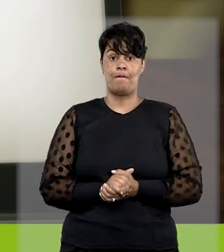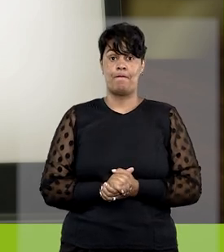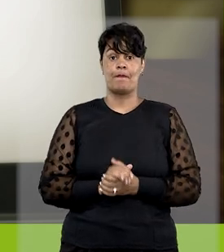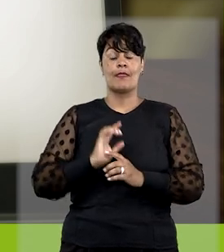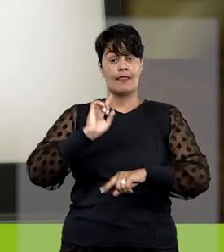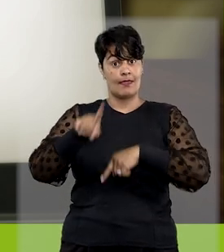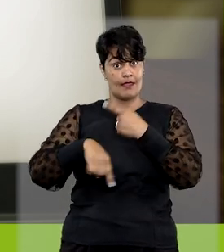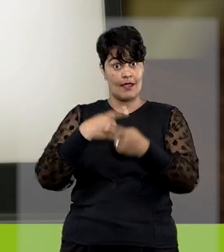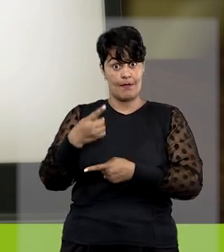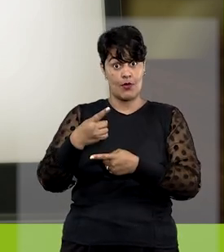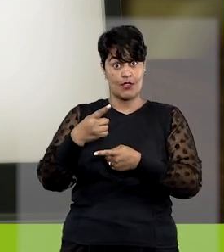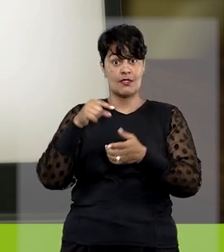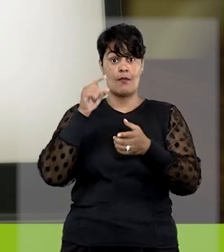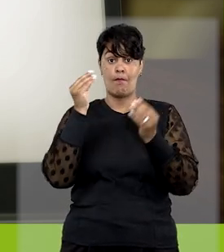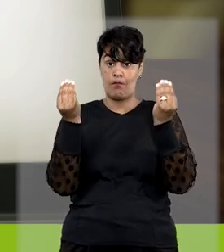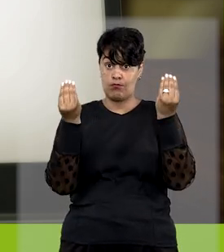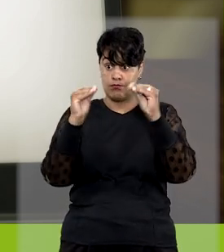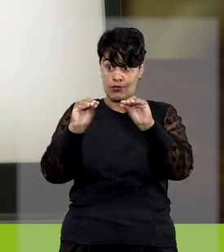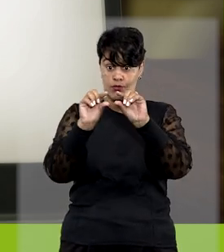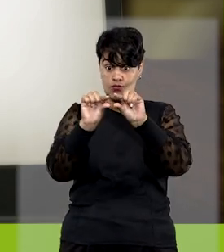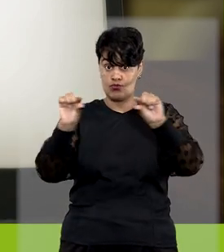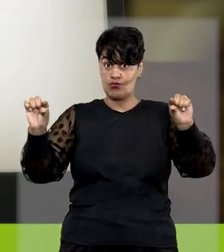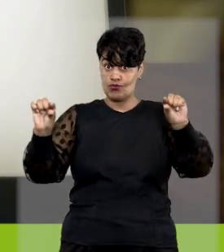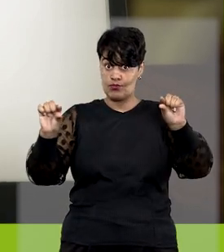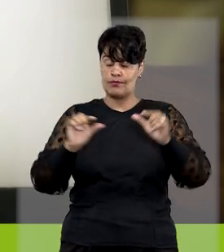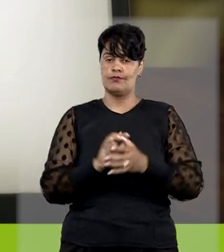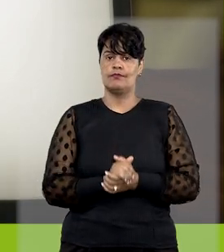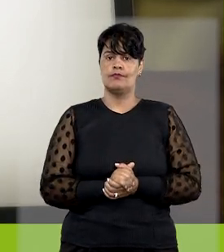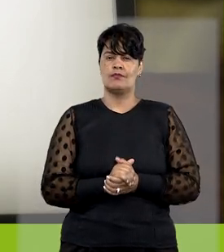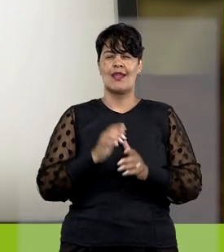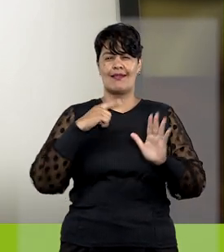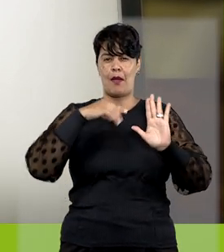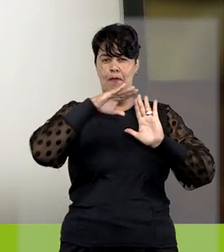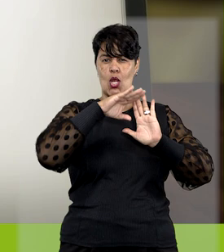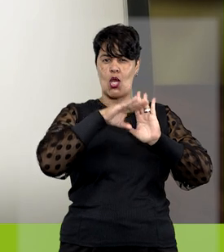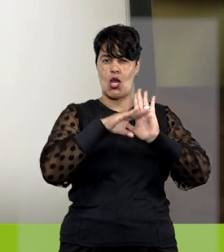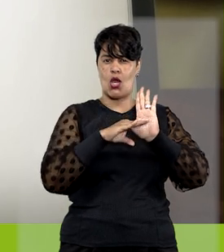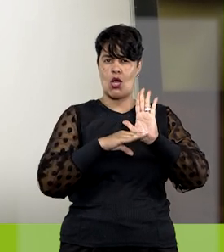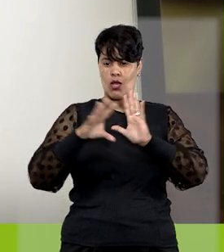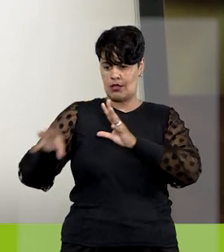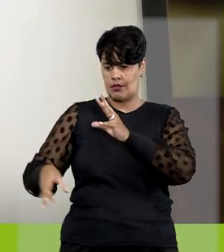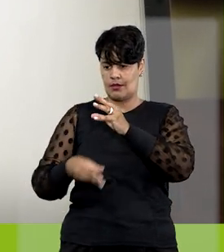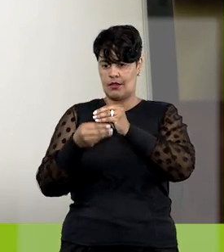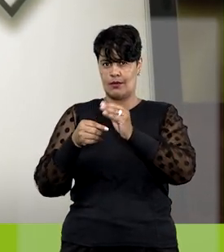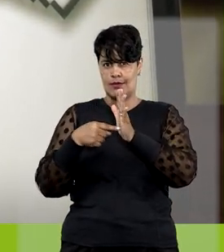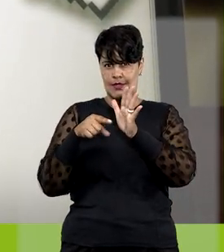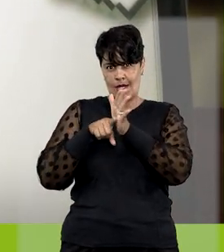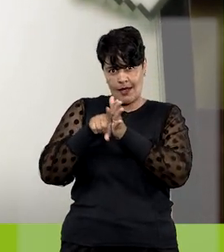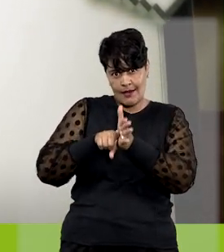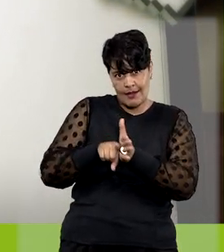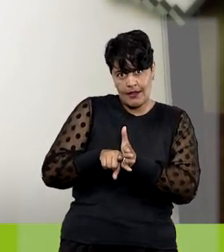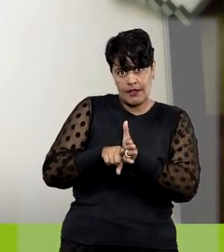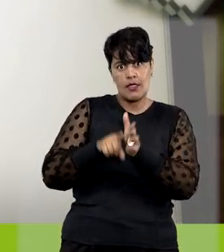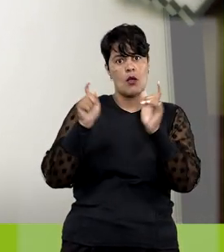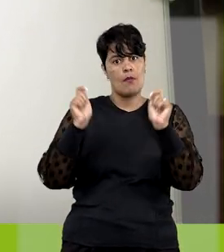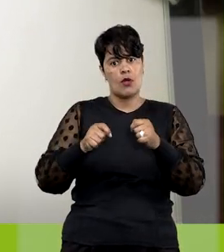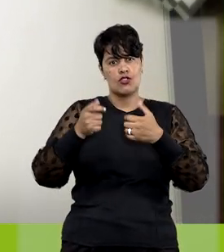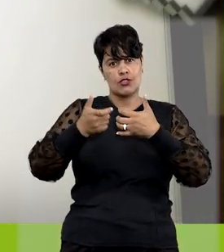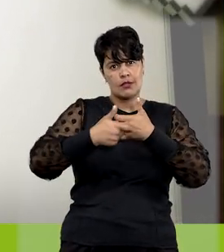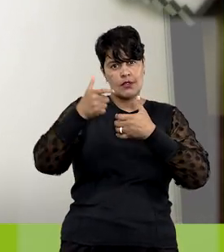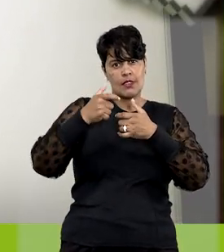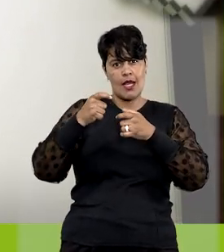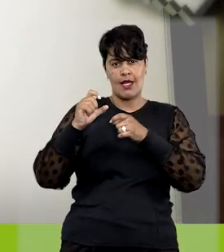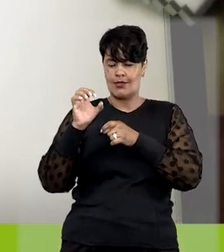externo. E depois, preencha este campo. Para acessar os protocolos adicionais disponibilizados para consulta,